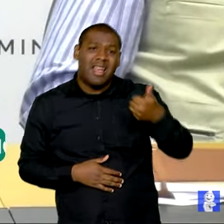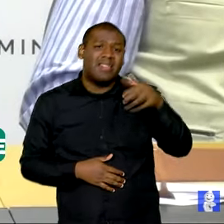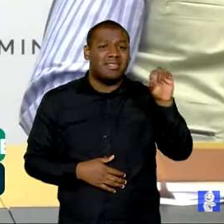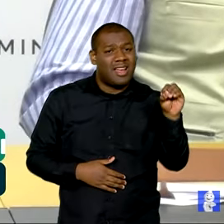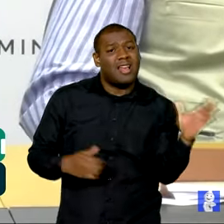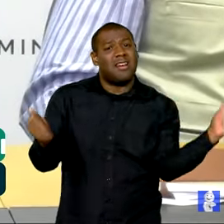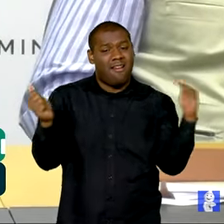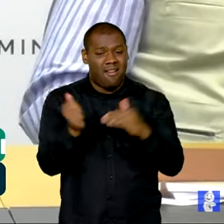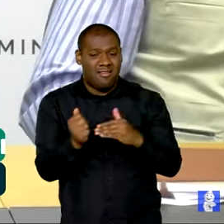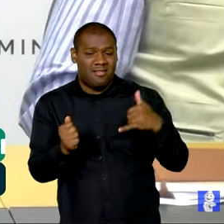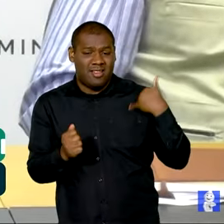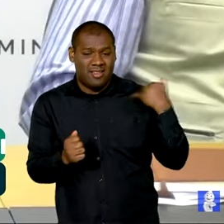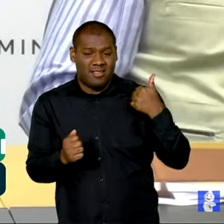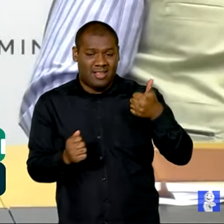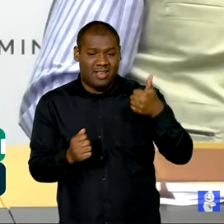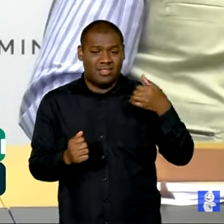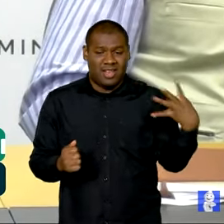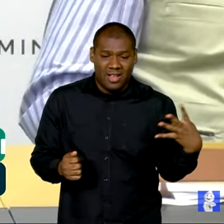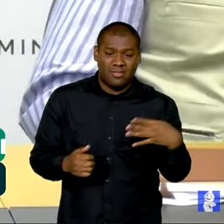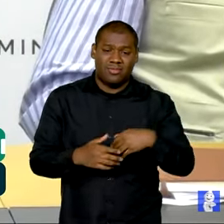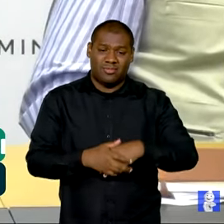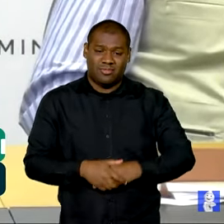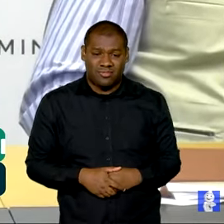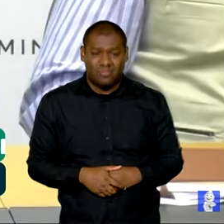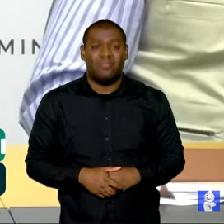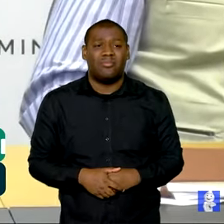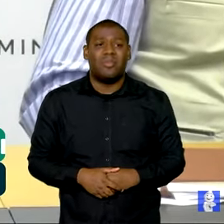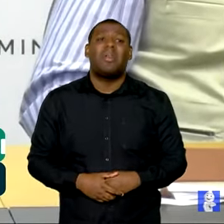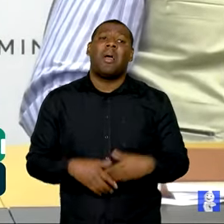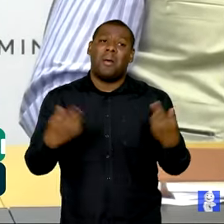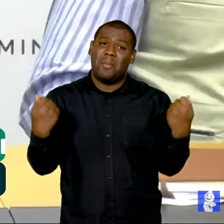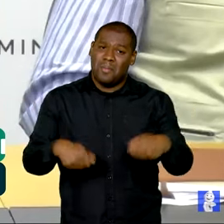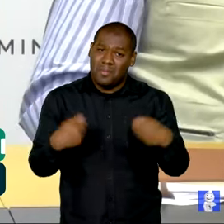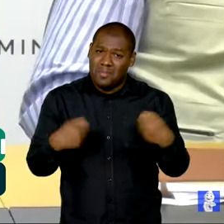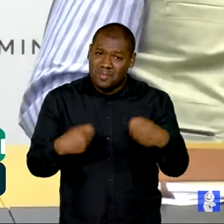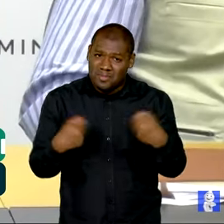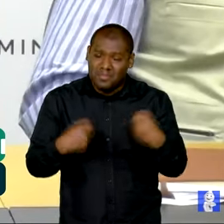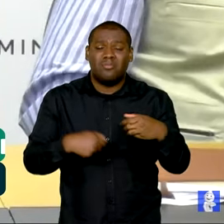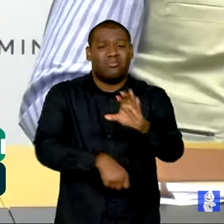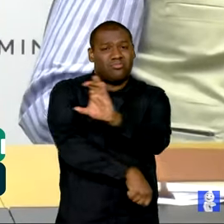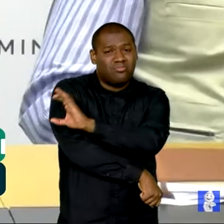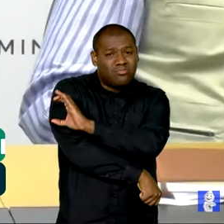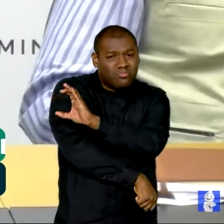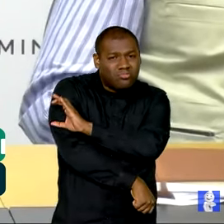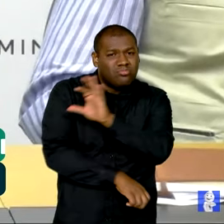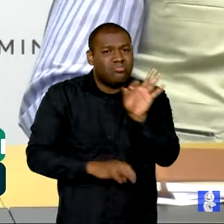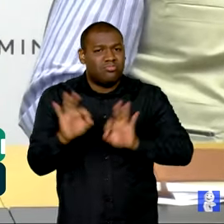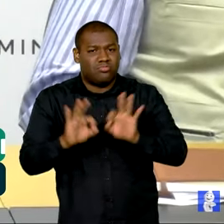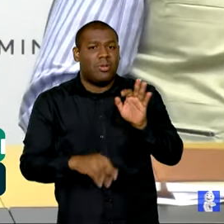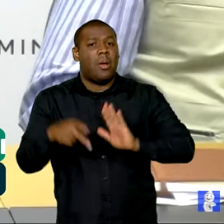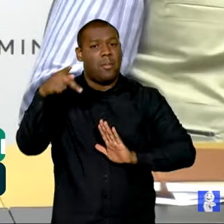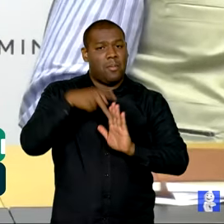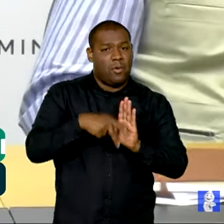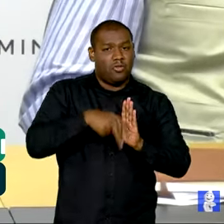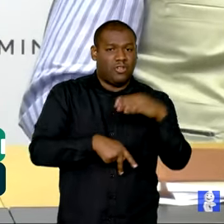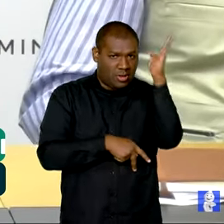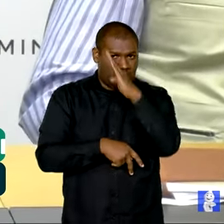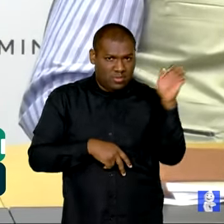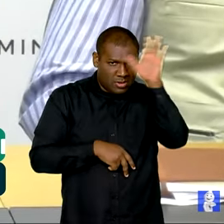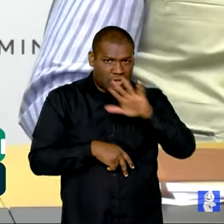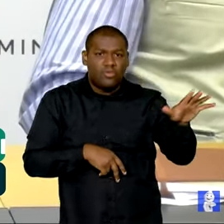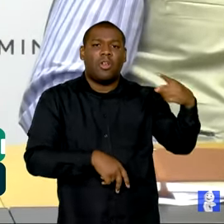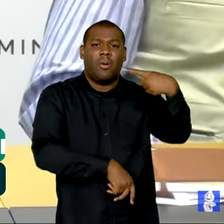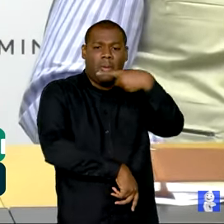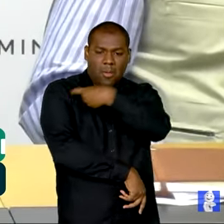dificuldade de segunda dose. Então isso tem que ser feito muito coordenado. O Programa Nacional de Imunizações vai